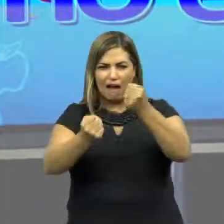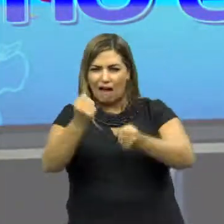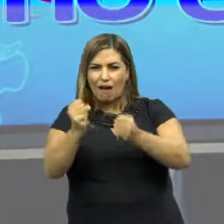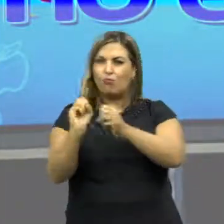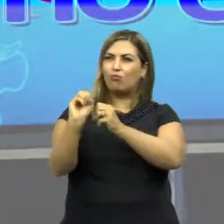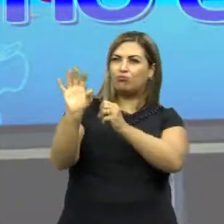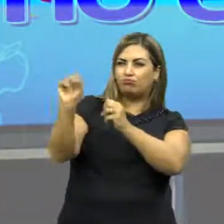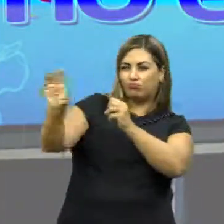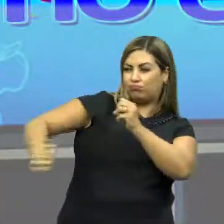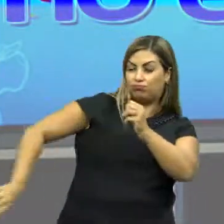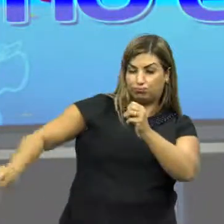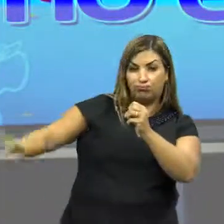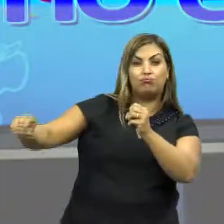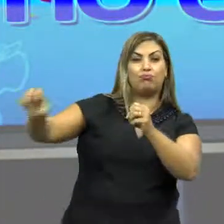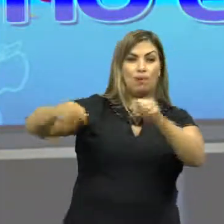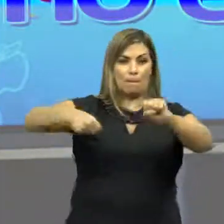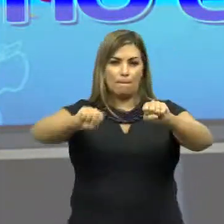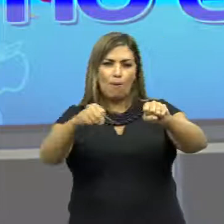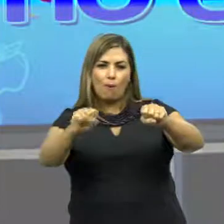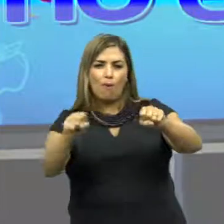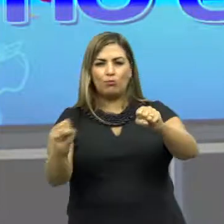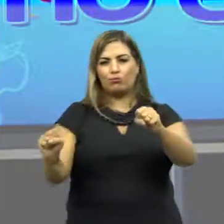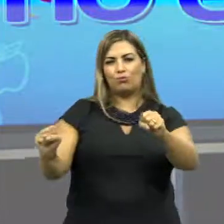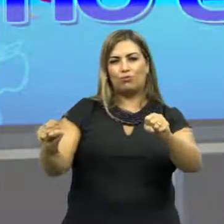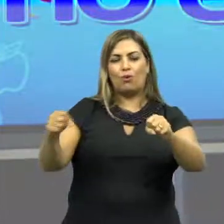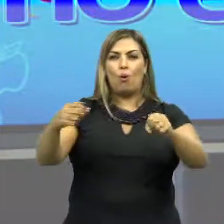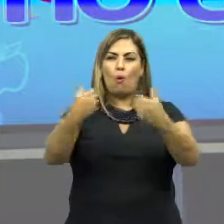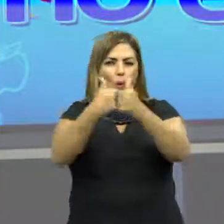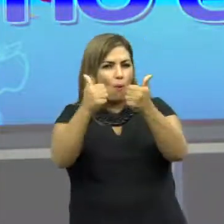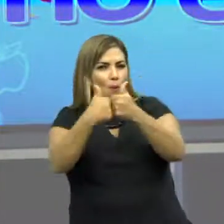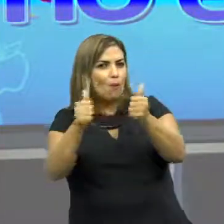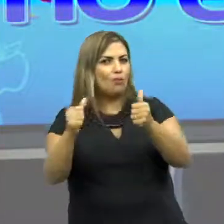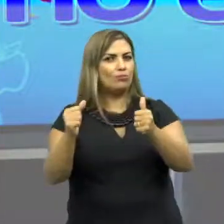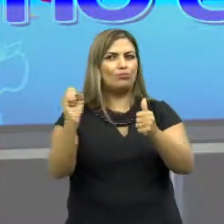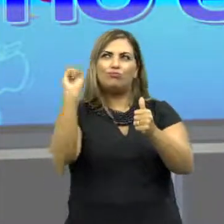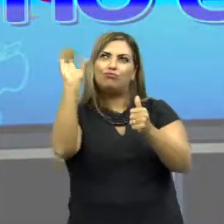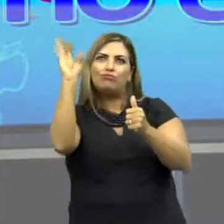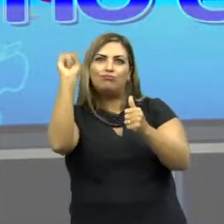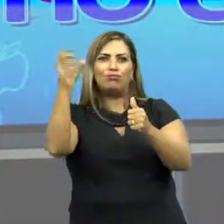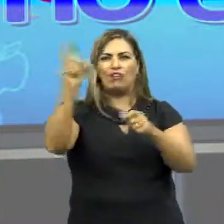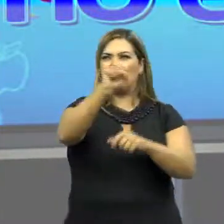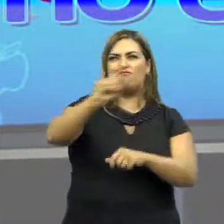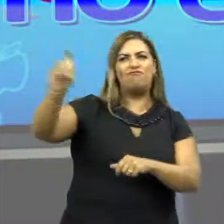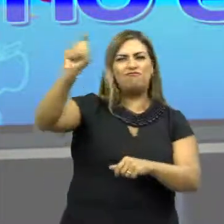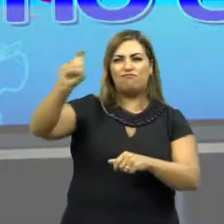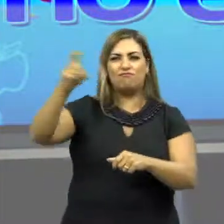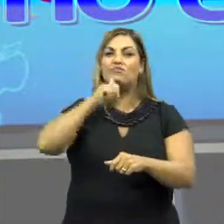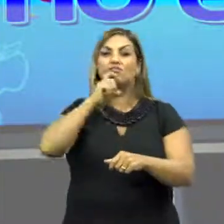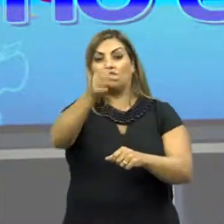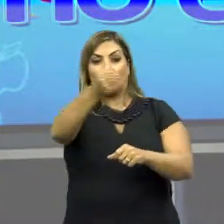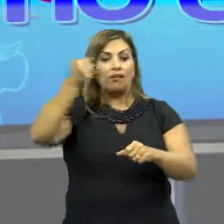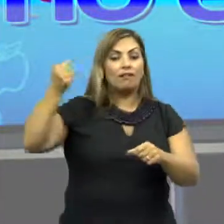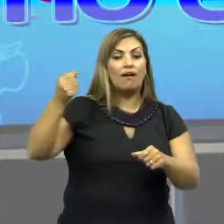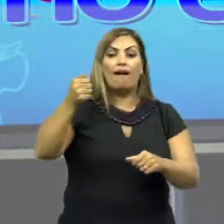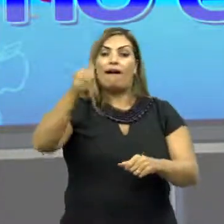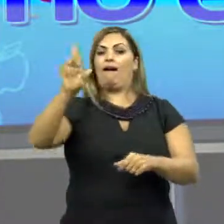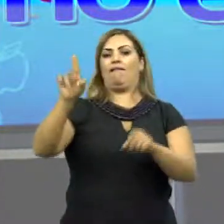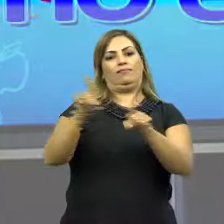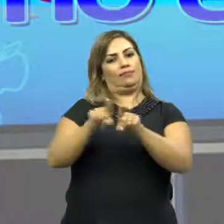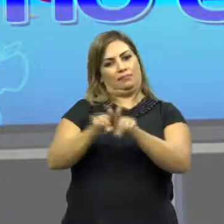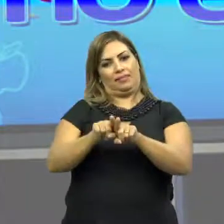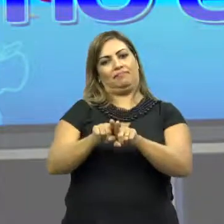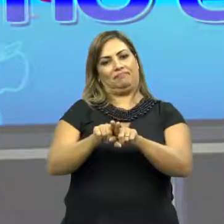automotivos, como os carros, as motos, os ônibus, os sprays, as geladeiras e os ar